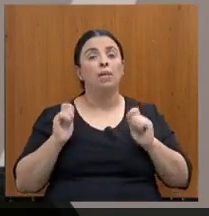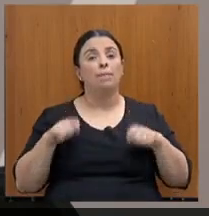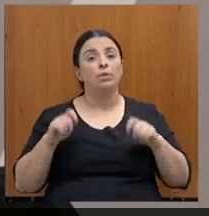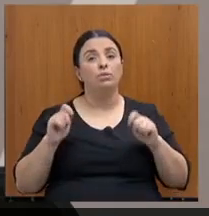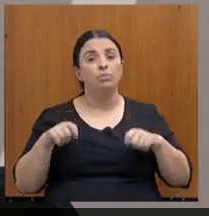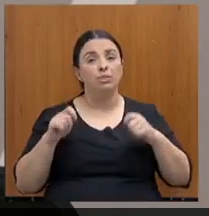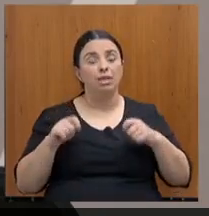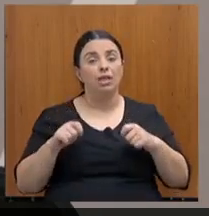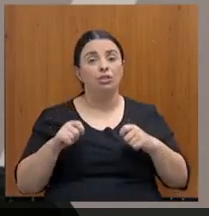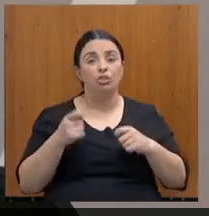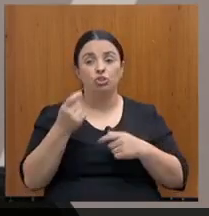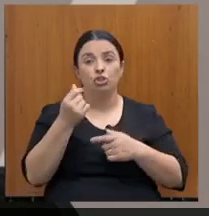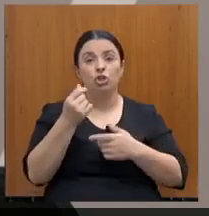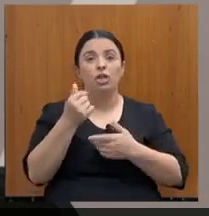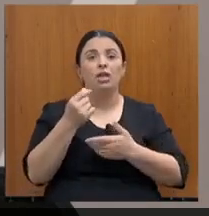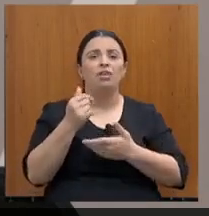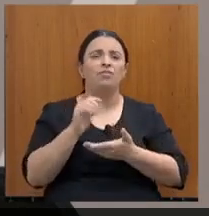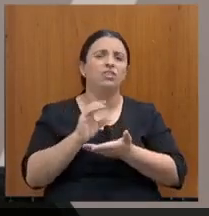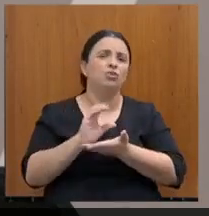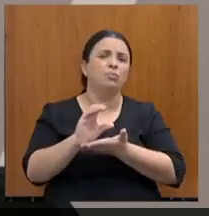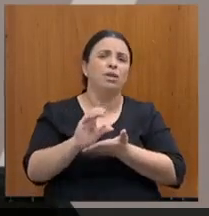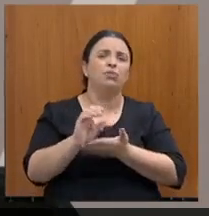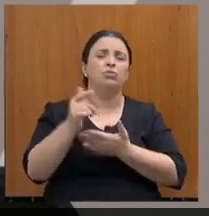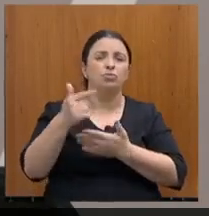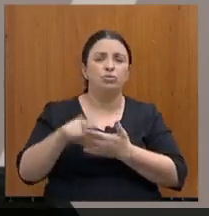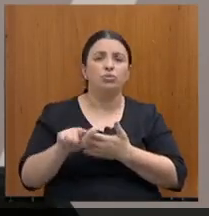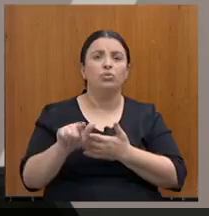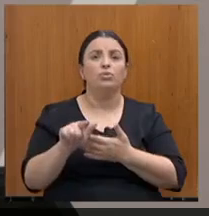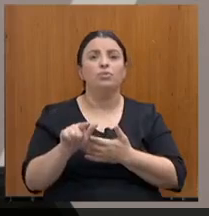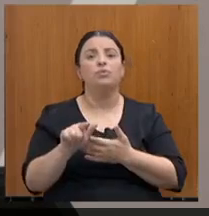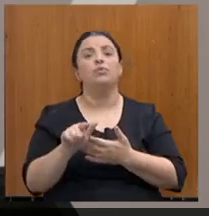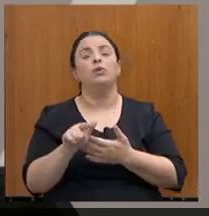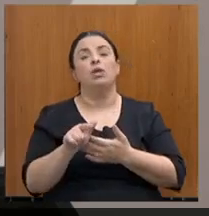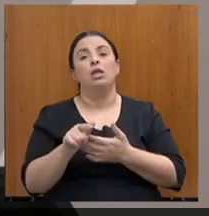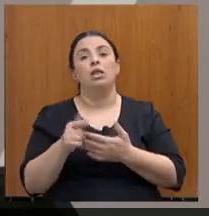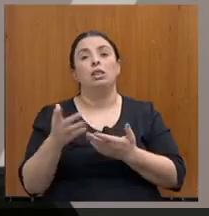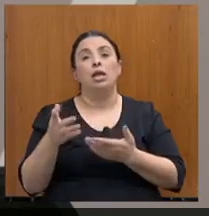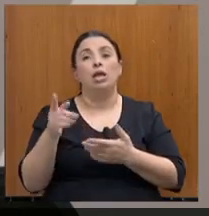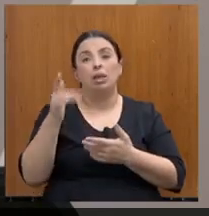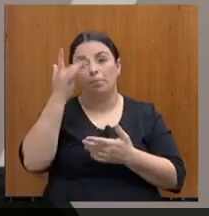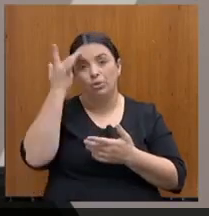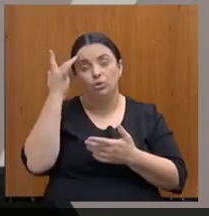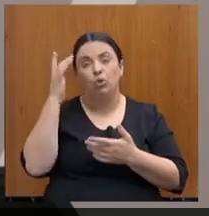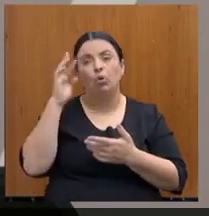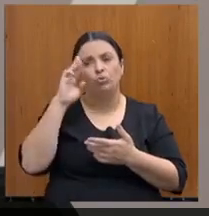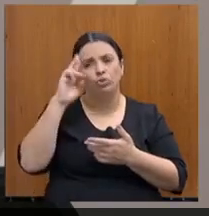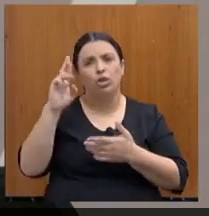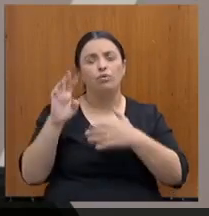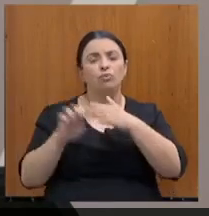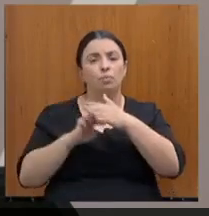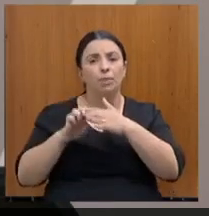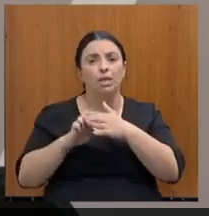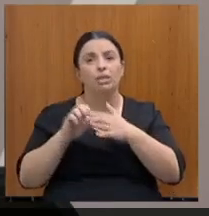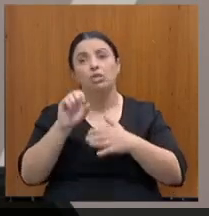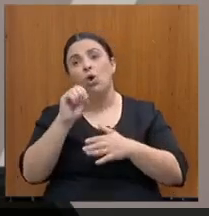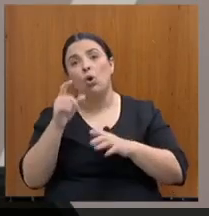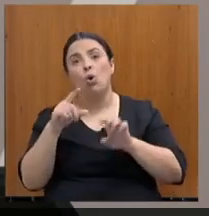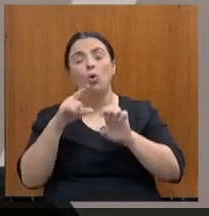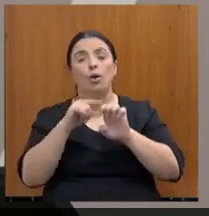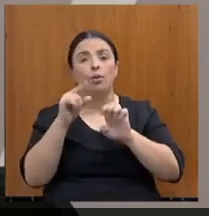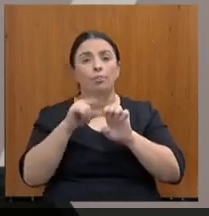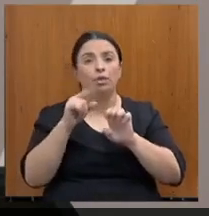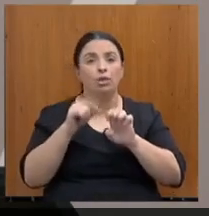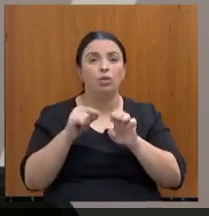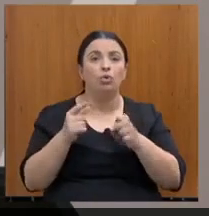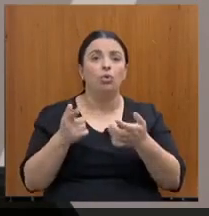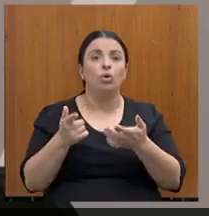reinvestimento. quando a possibilidade do reinvestimento daquele empresário, daquele empreendedor, que está lá na ponta, muitas